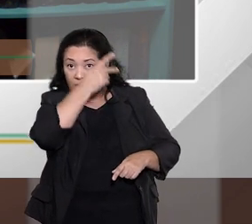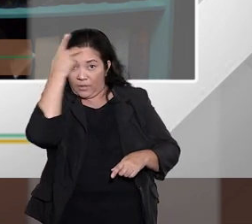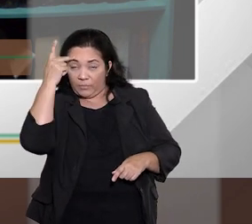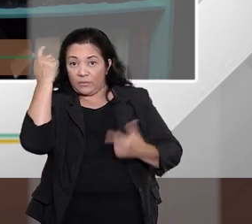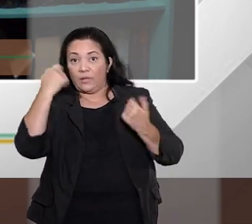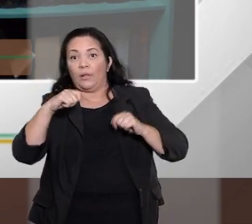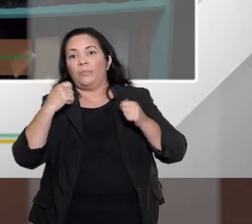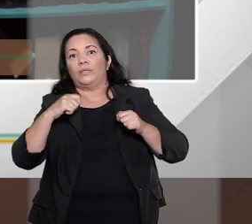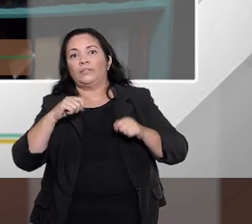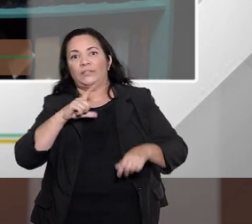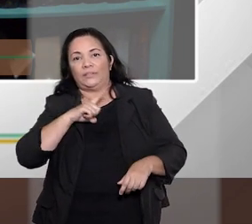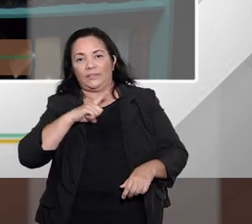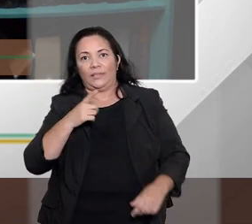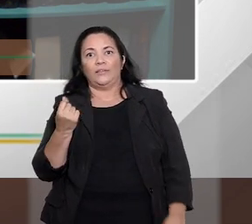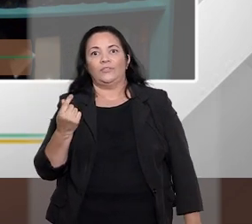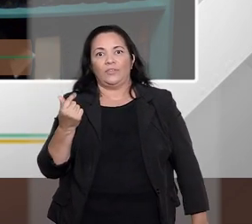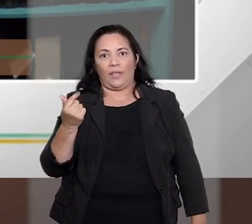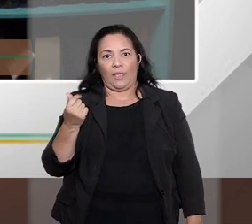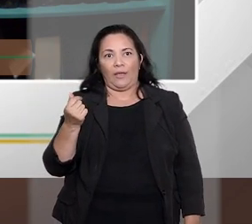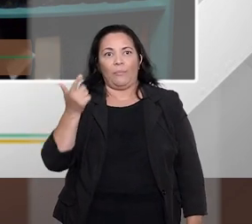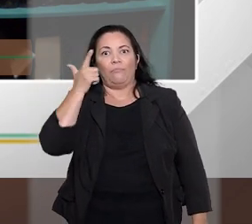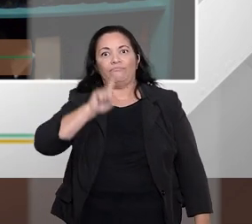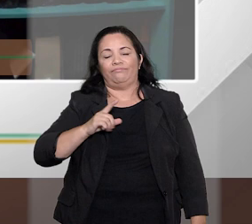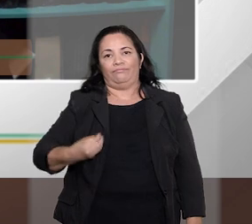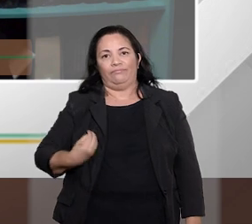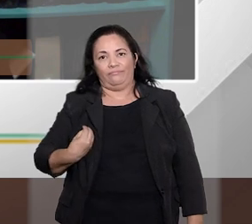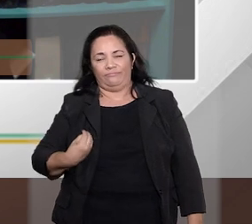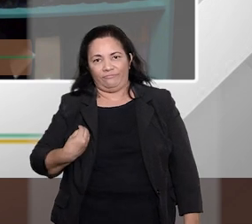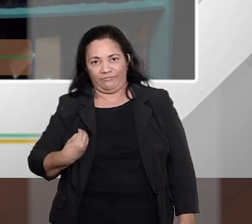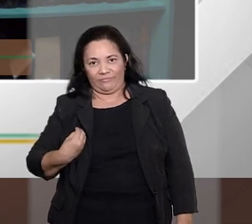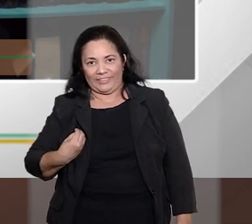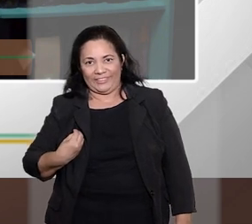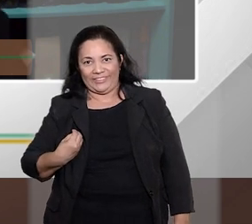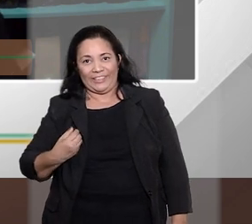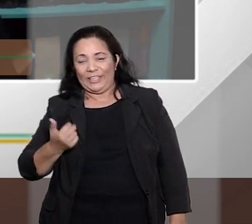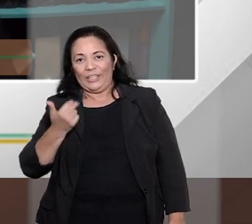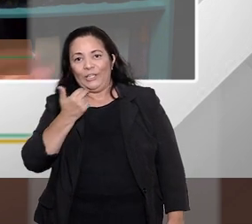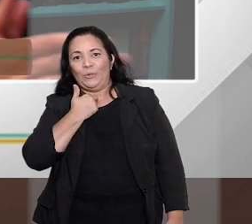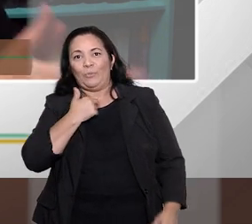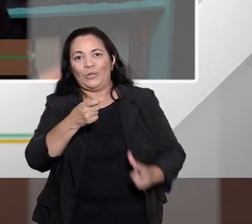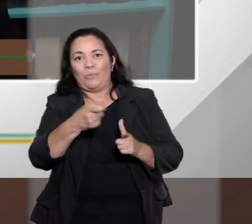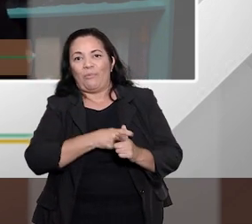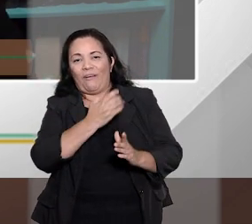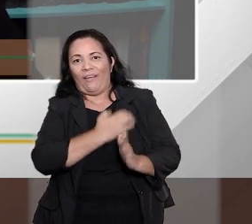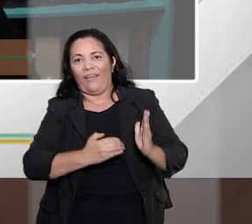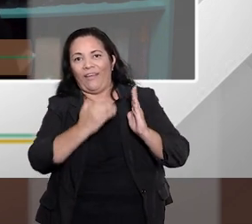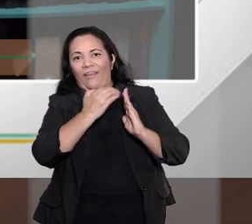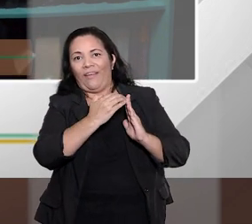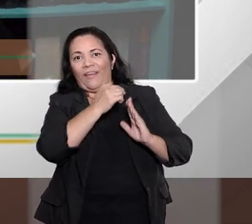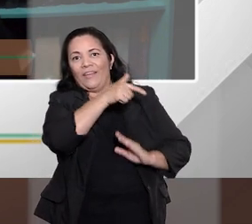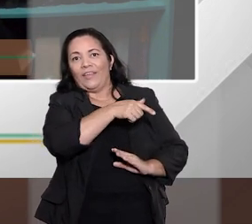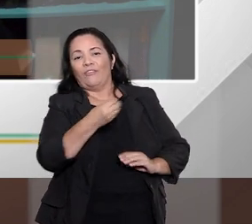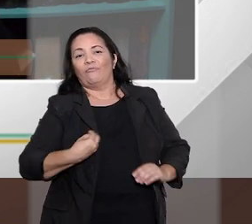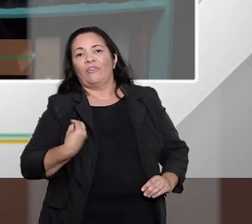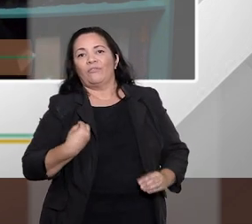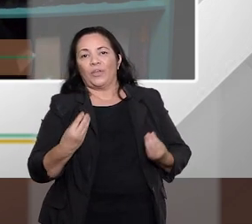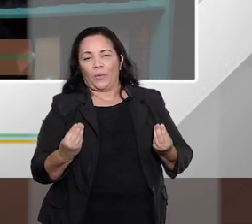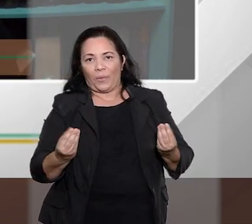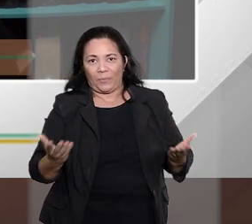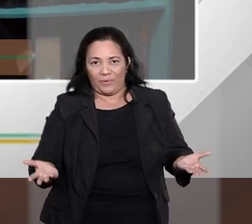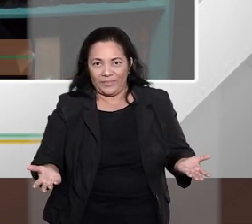do valor da sua renda, daquilo que ele obtém ou mesmo das suas reservas pessoais